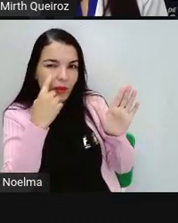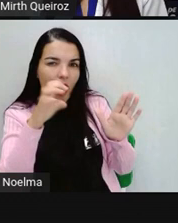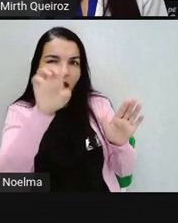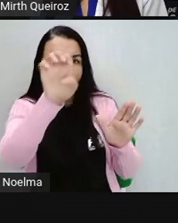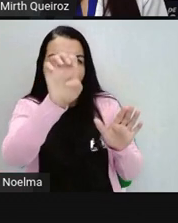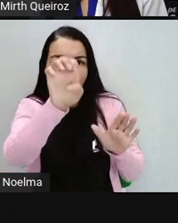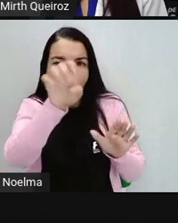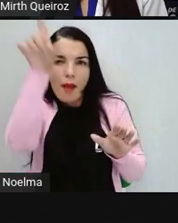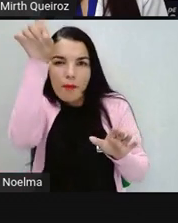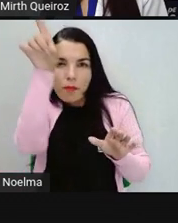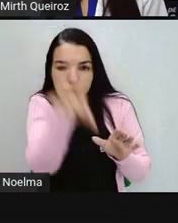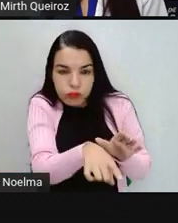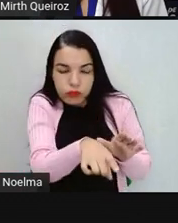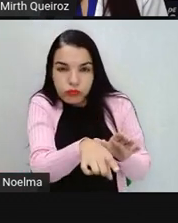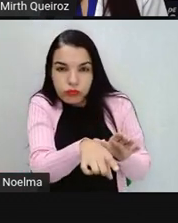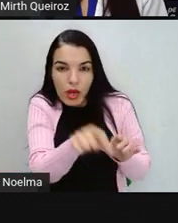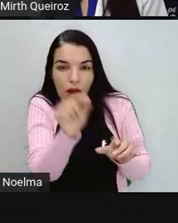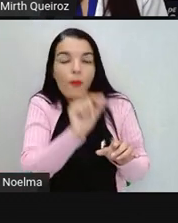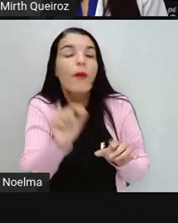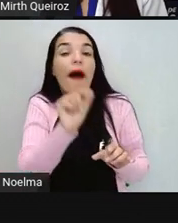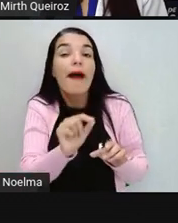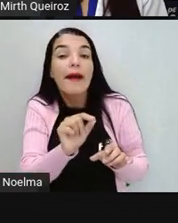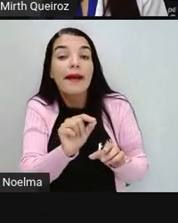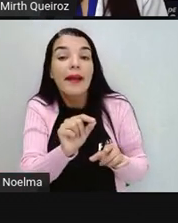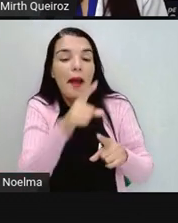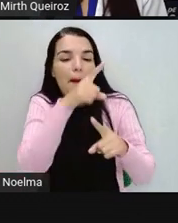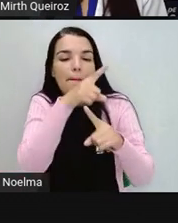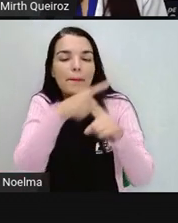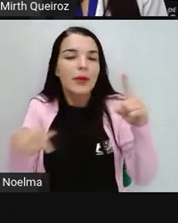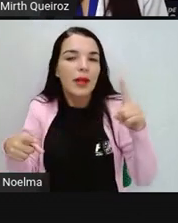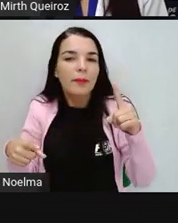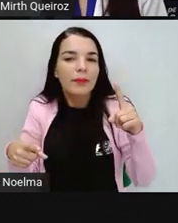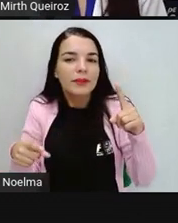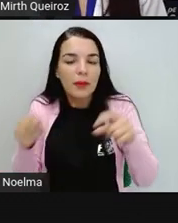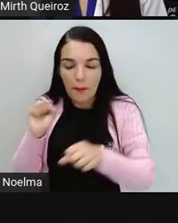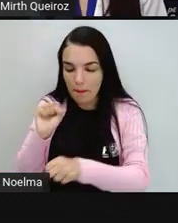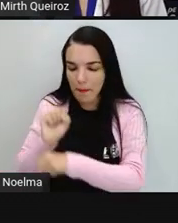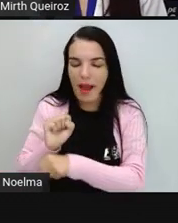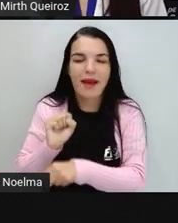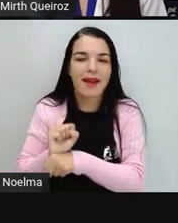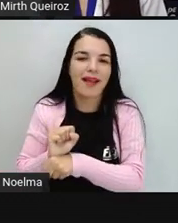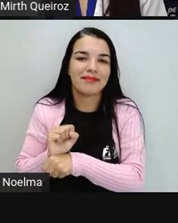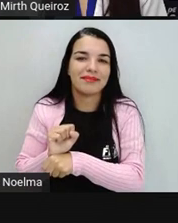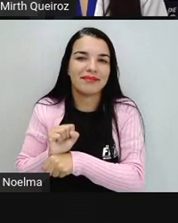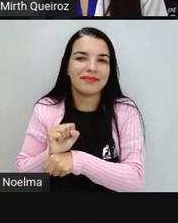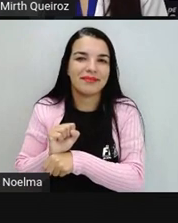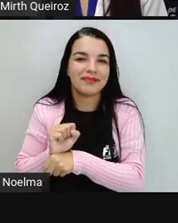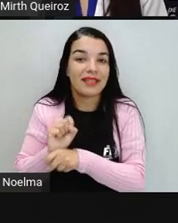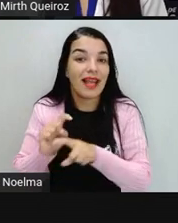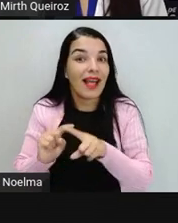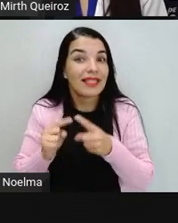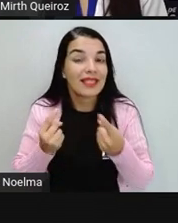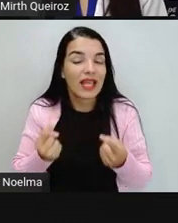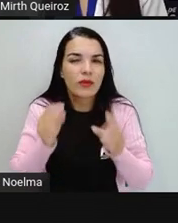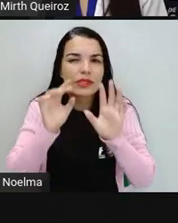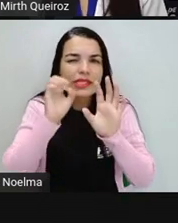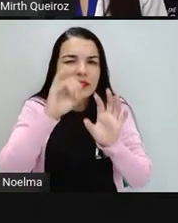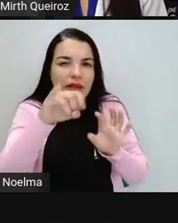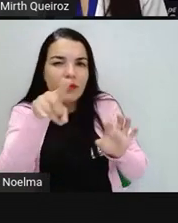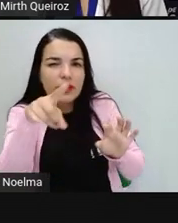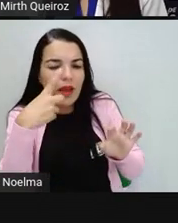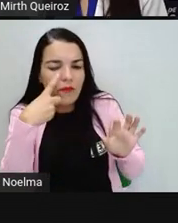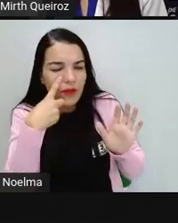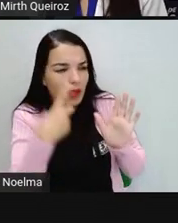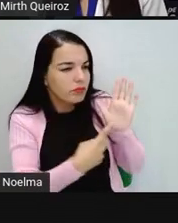com esse símbolo de proibição, significa proibido estacionar. Quando nós vimos isso aí, por exemplo,